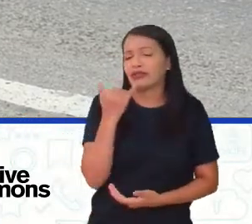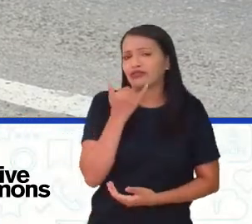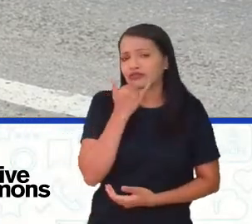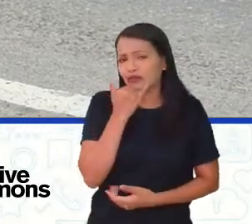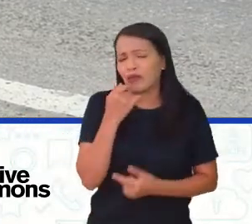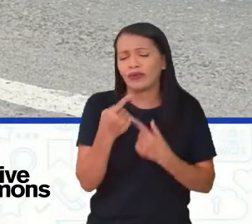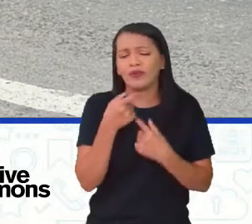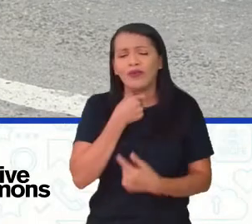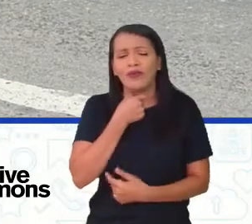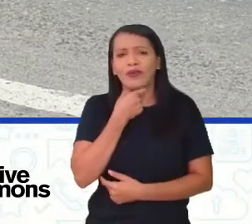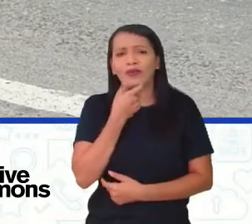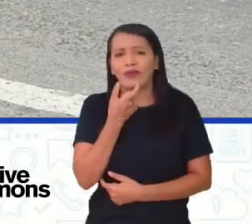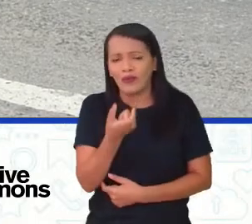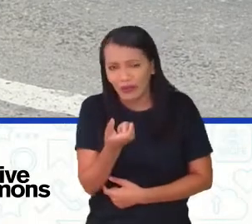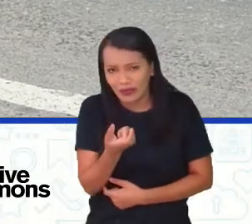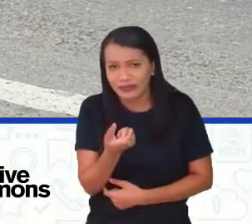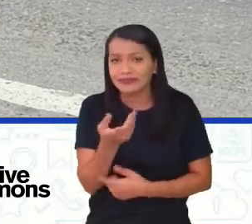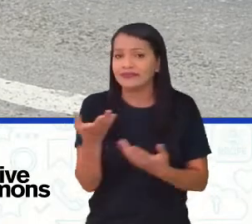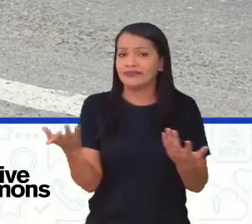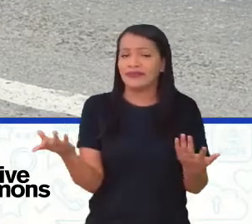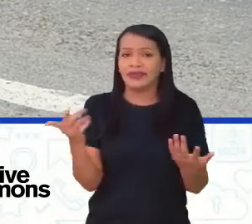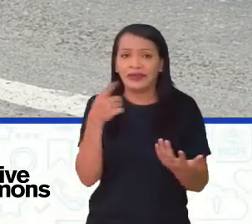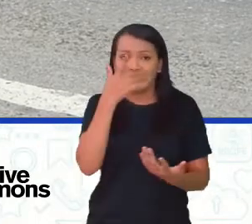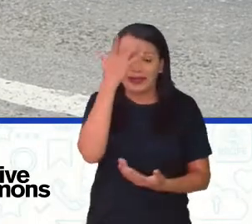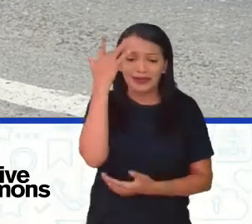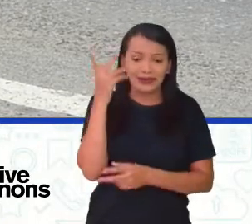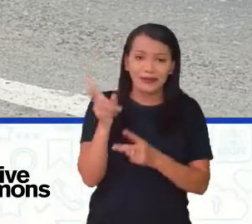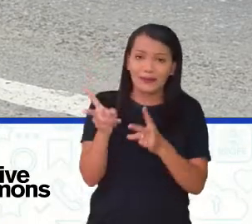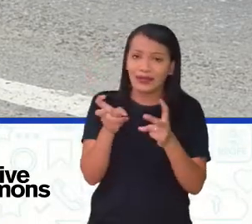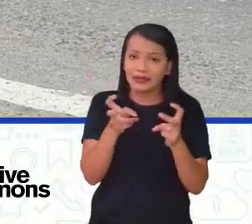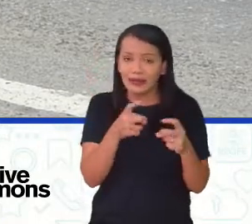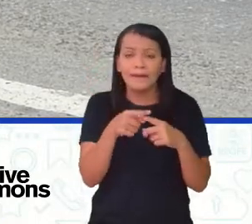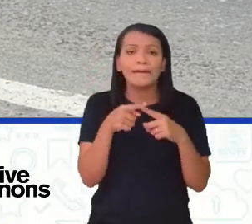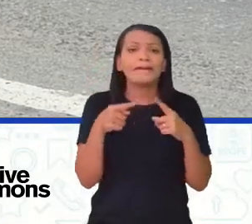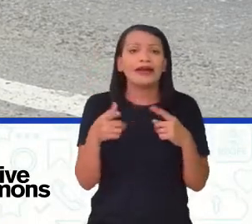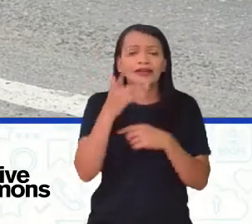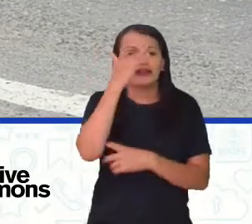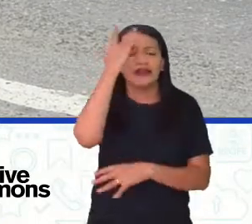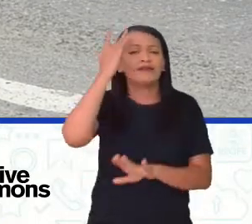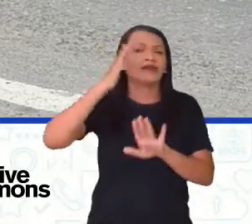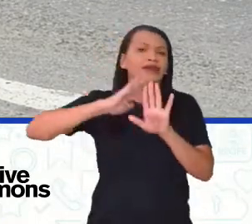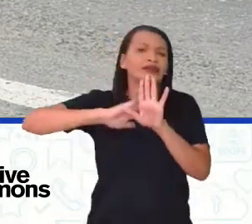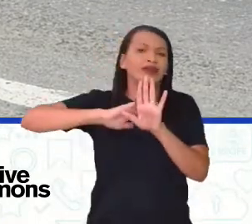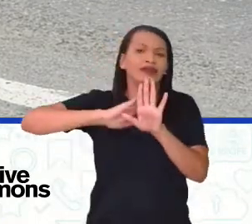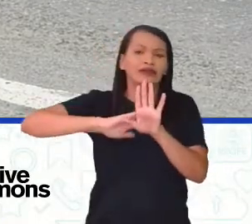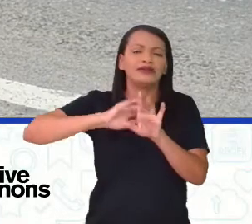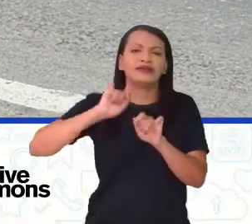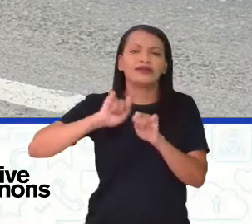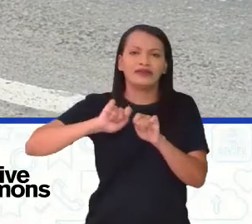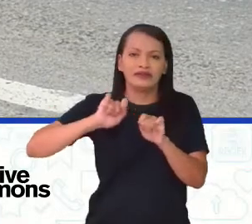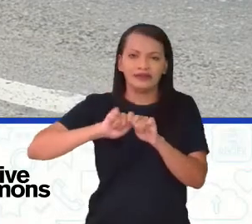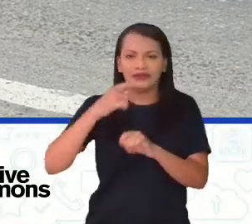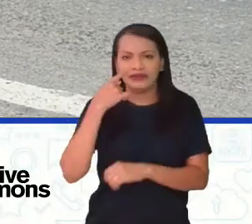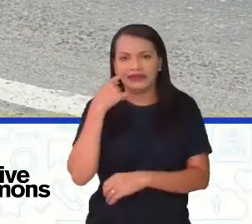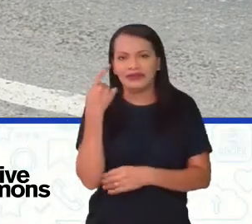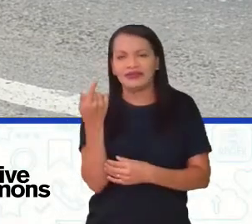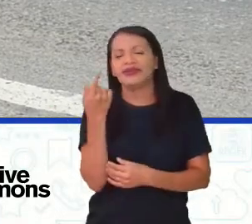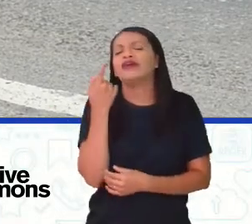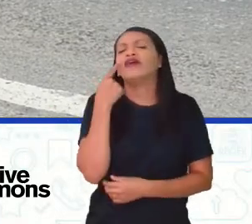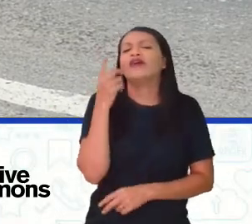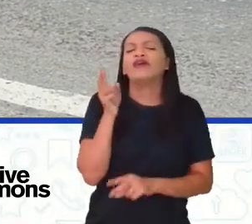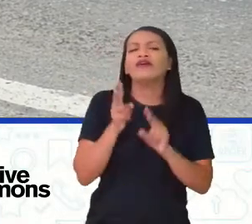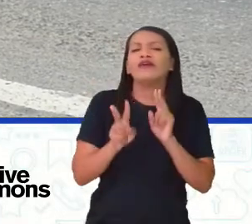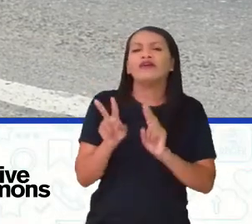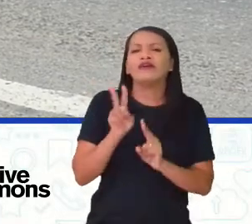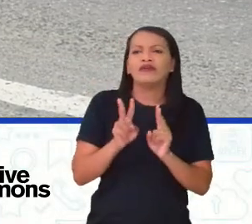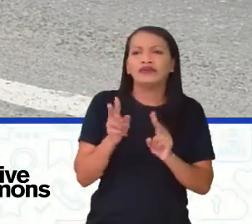segurei ainda, mas não foi. Ninguém percebeu, mas está ali o pessoal fazendo o serviço, colocando